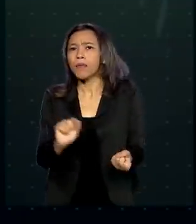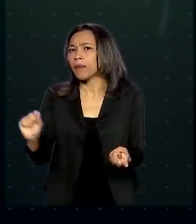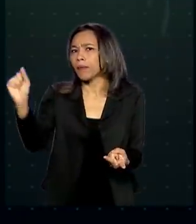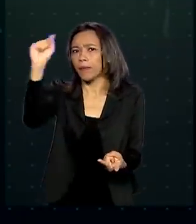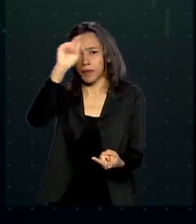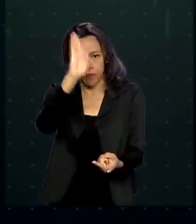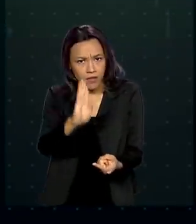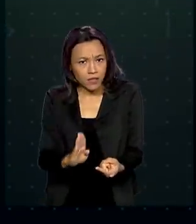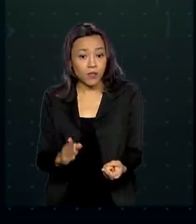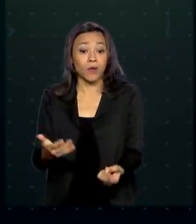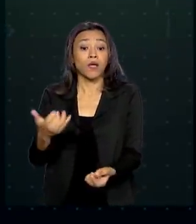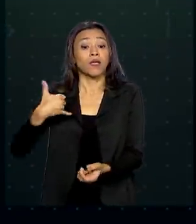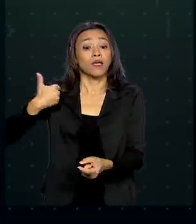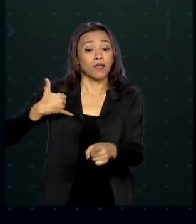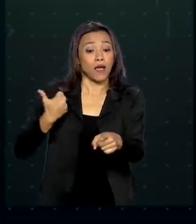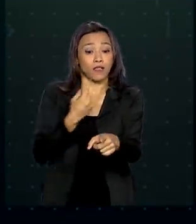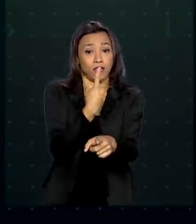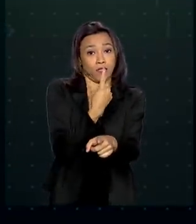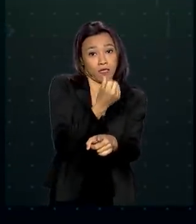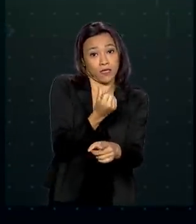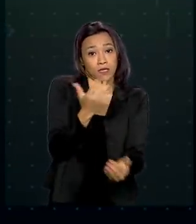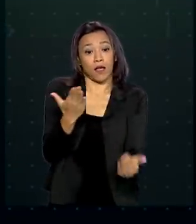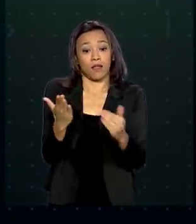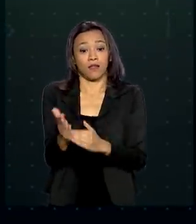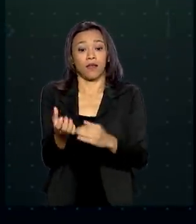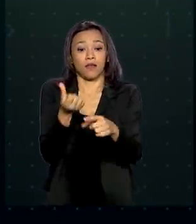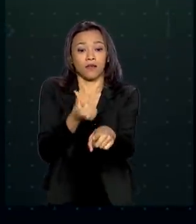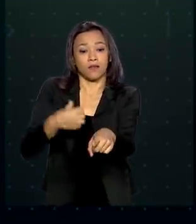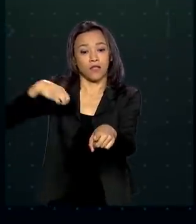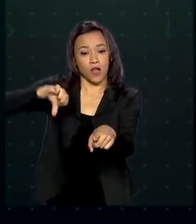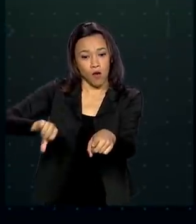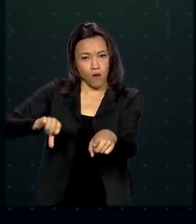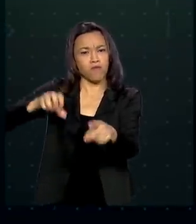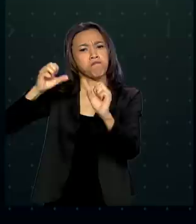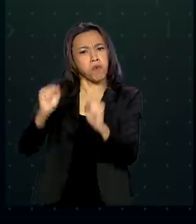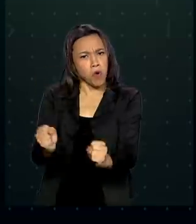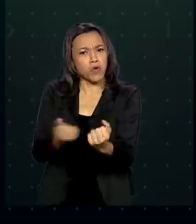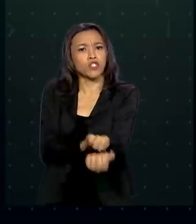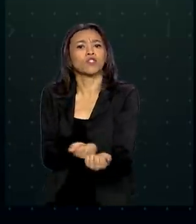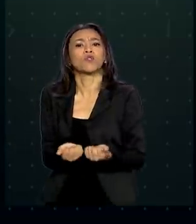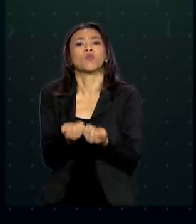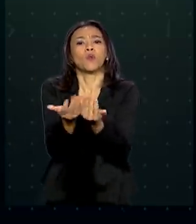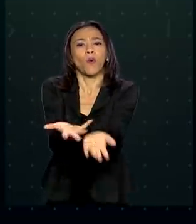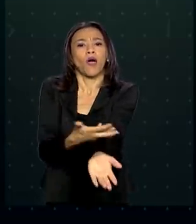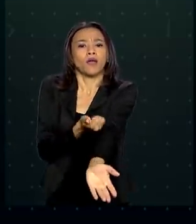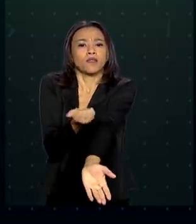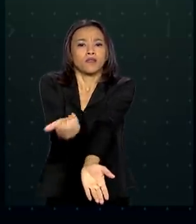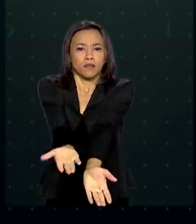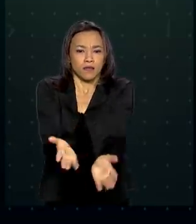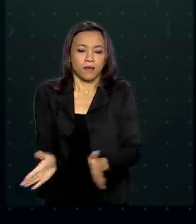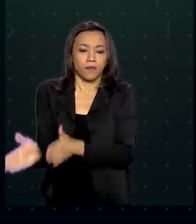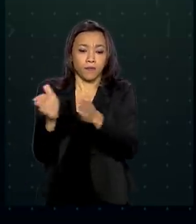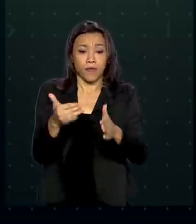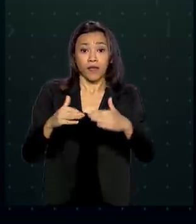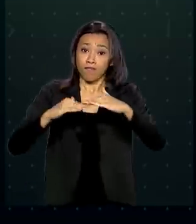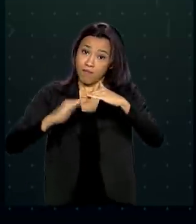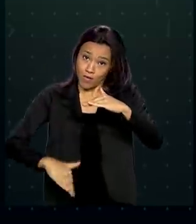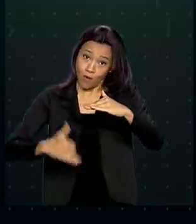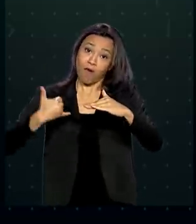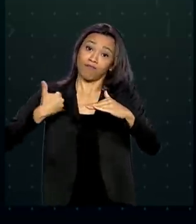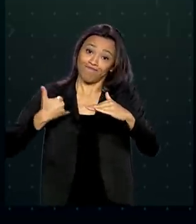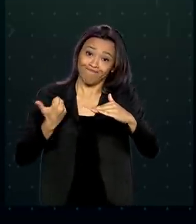Pessoas com idade entre 16 e 69 anos podem doar. Para os menores de idade, é